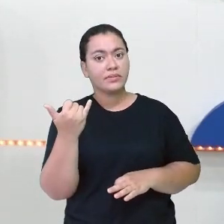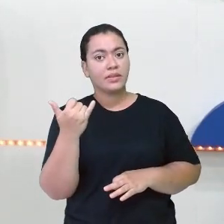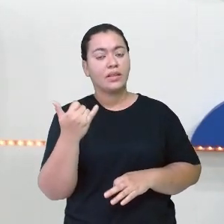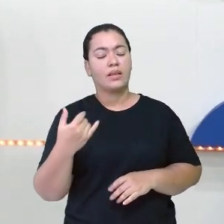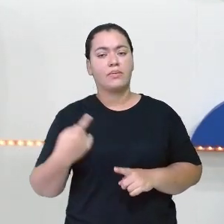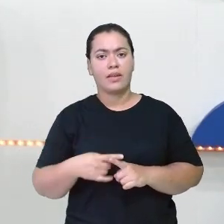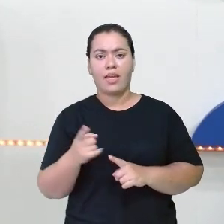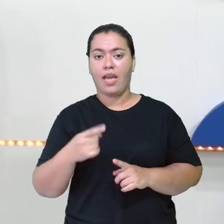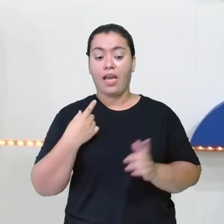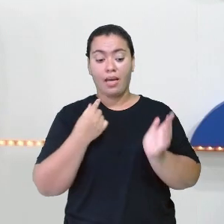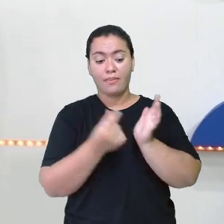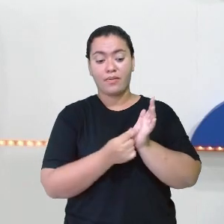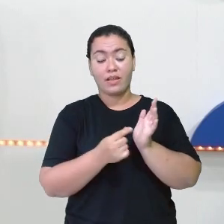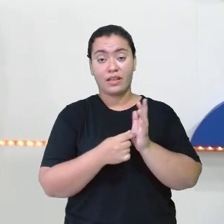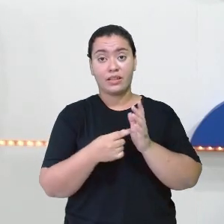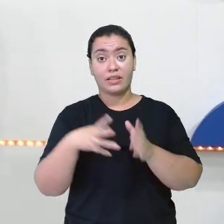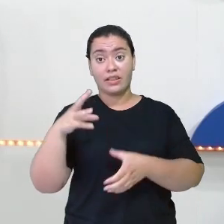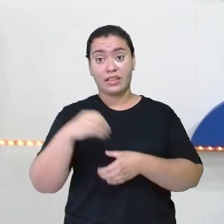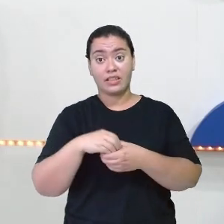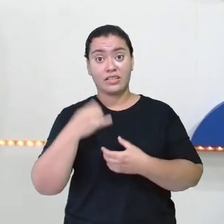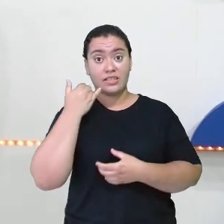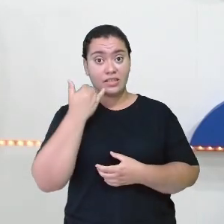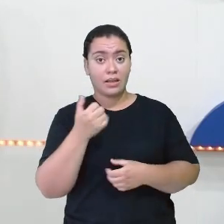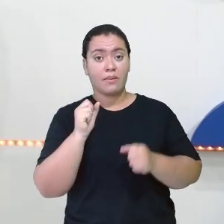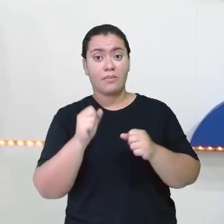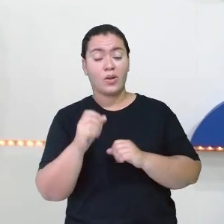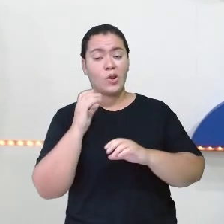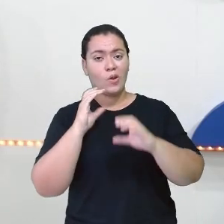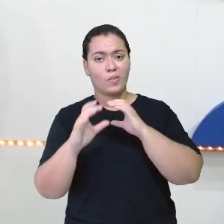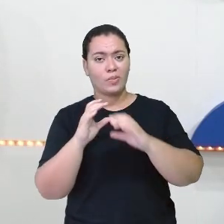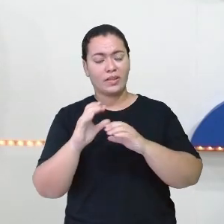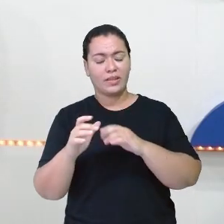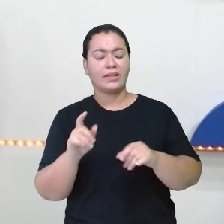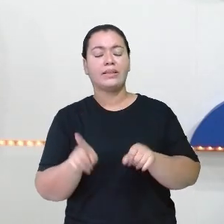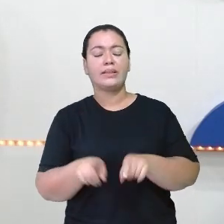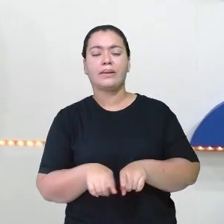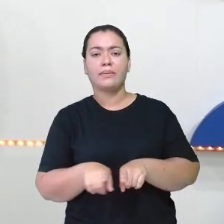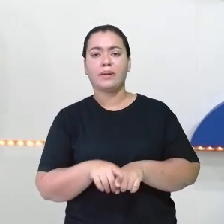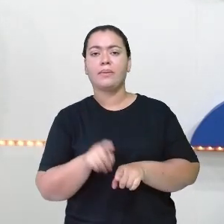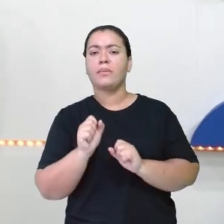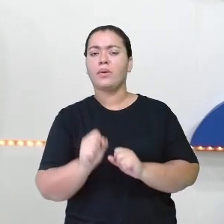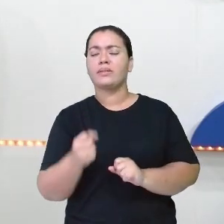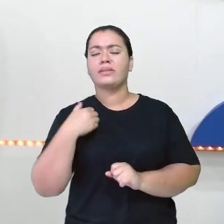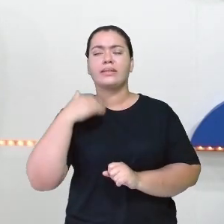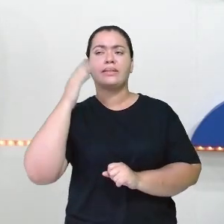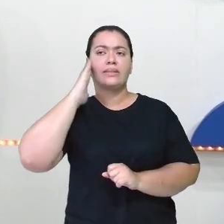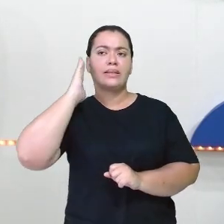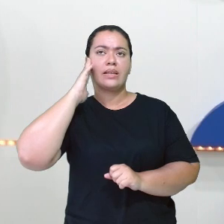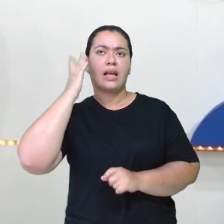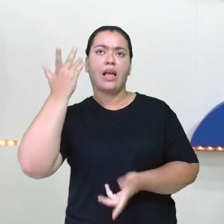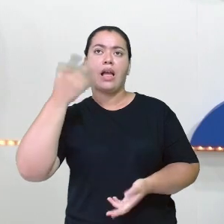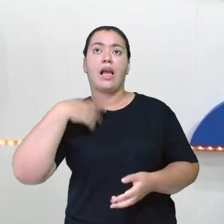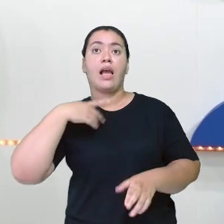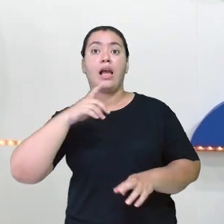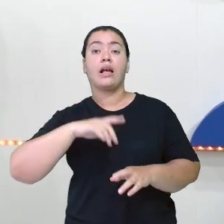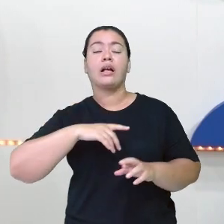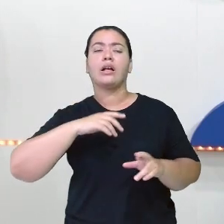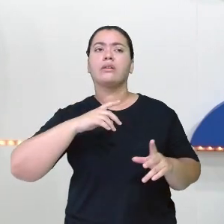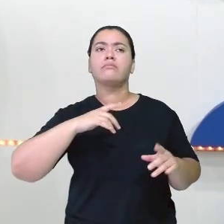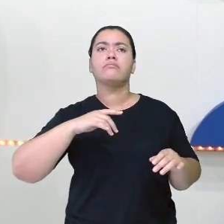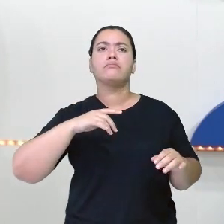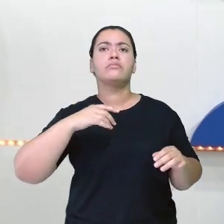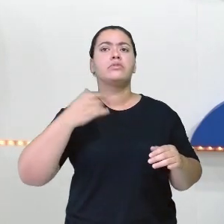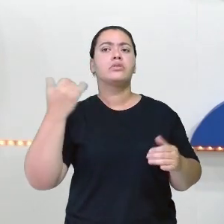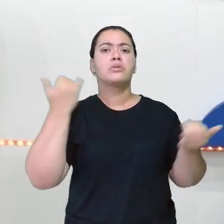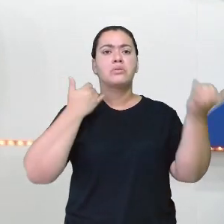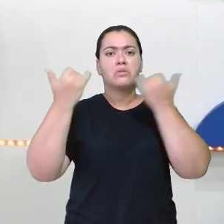aplicativos onde a gente pode se comunicar e pode também saber notícias de outros lugares,